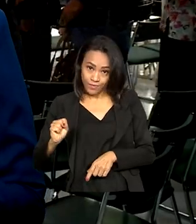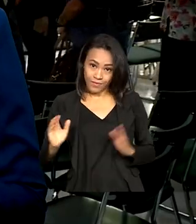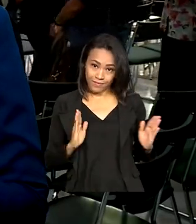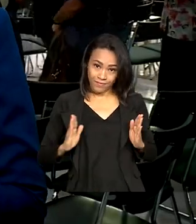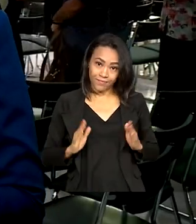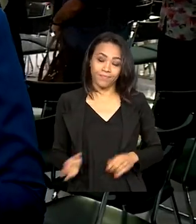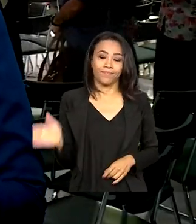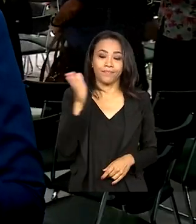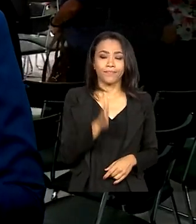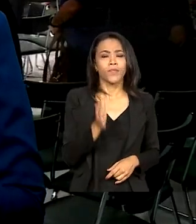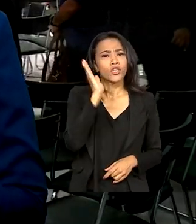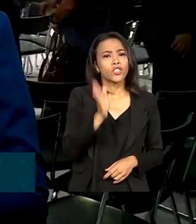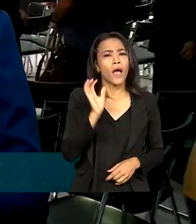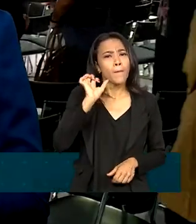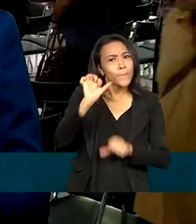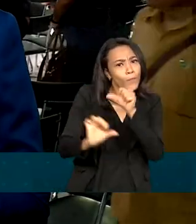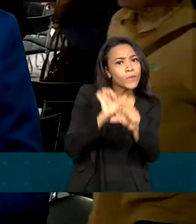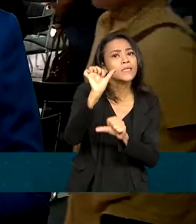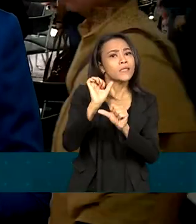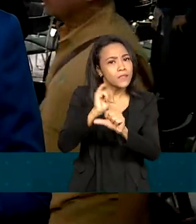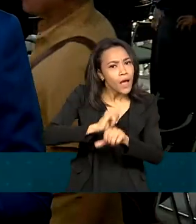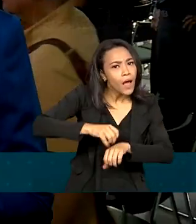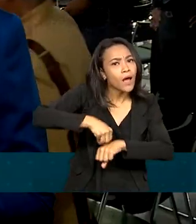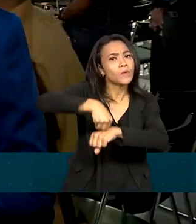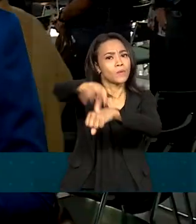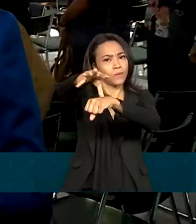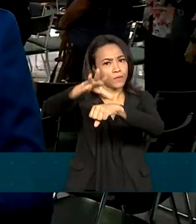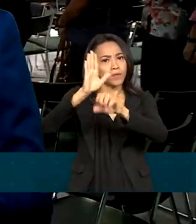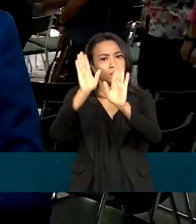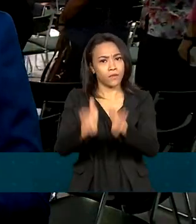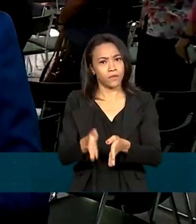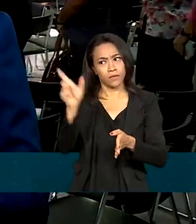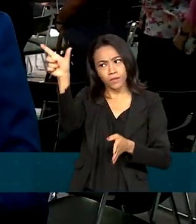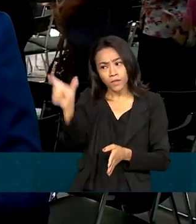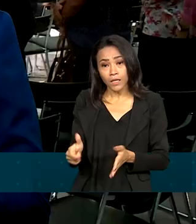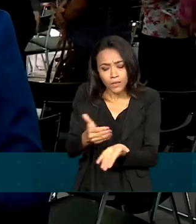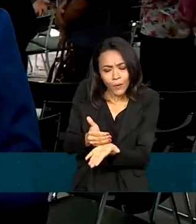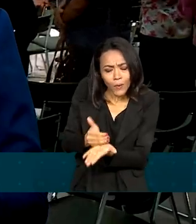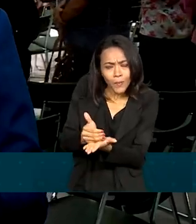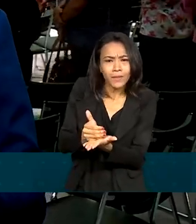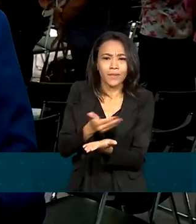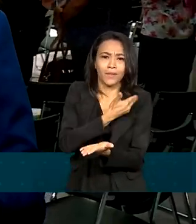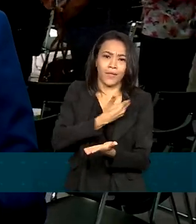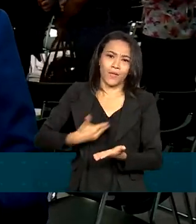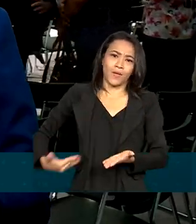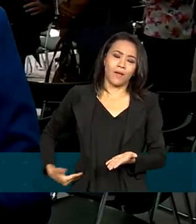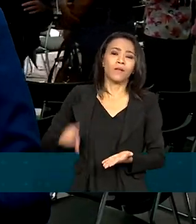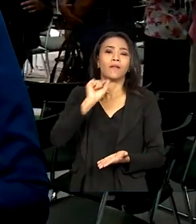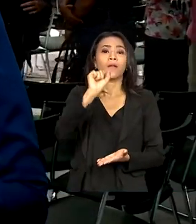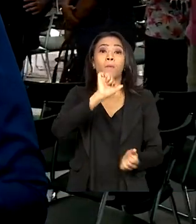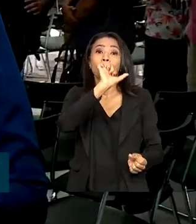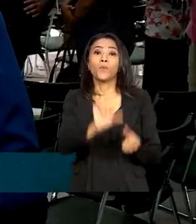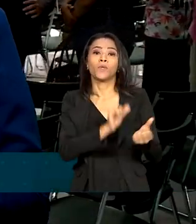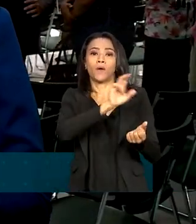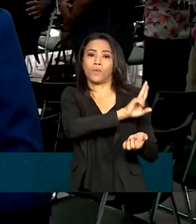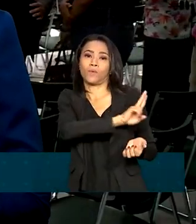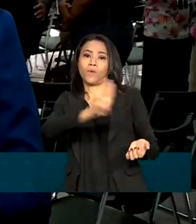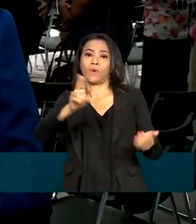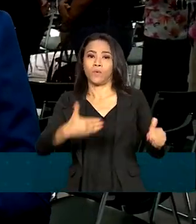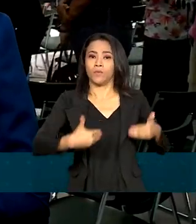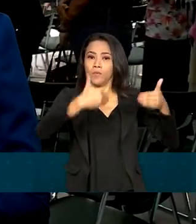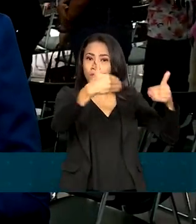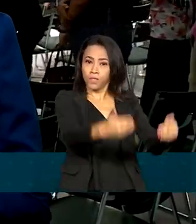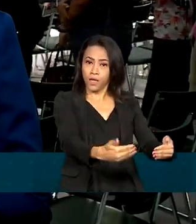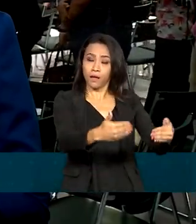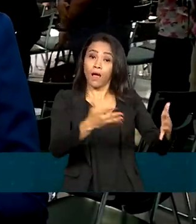mudanças já anunciadas pela ministra Marina Silva neste início de governo, está a alteração do nome da pasta, que